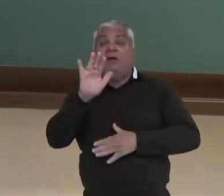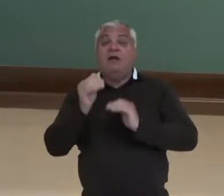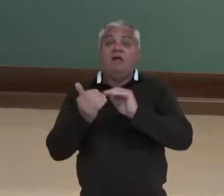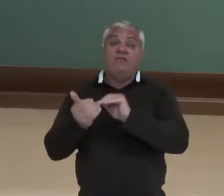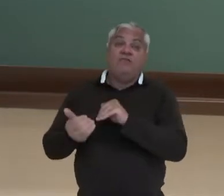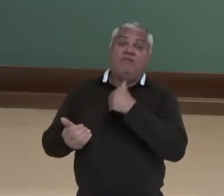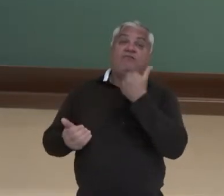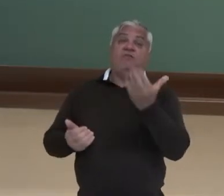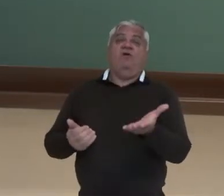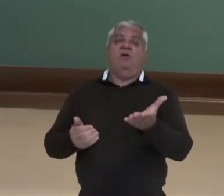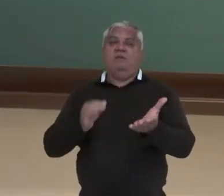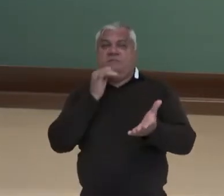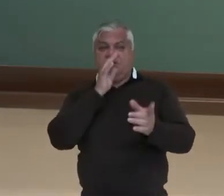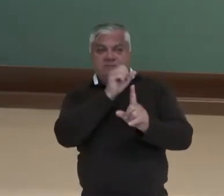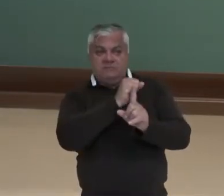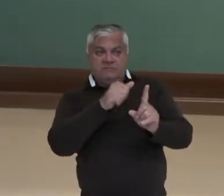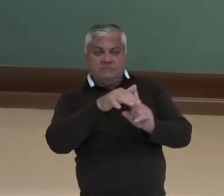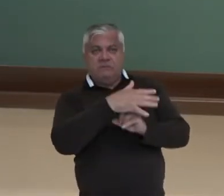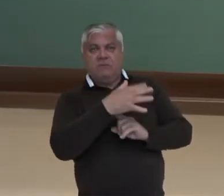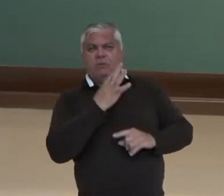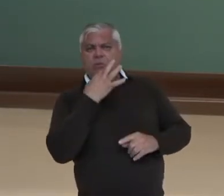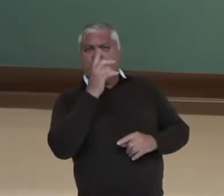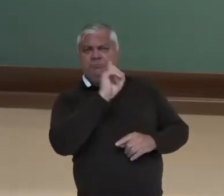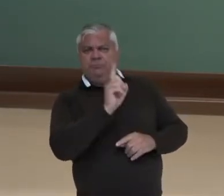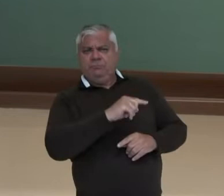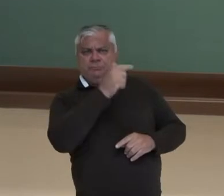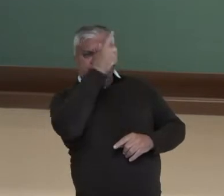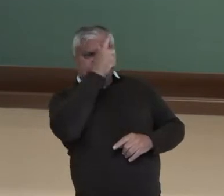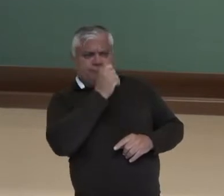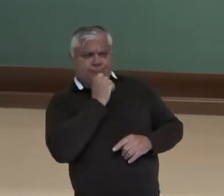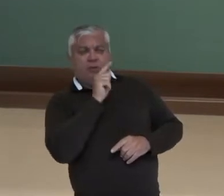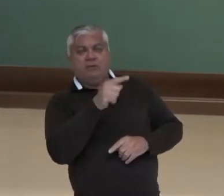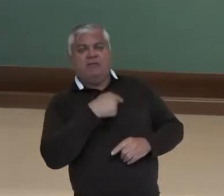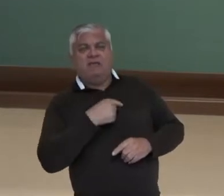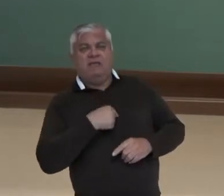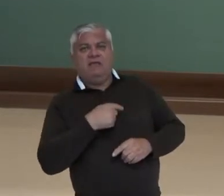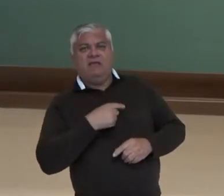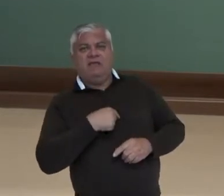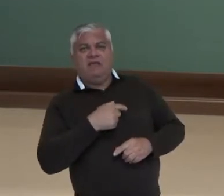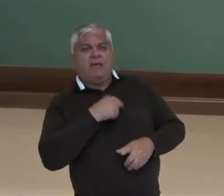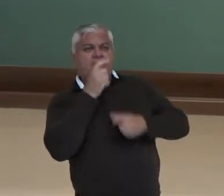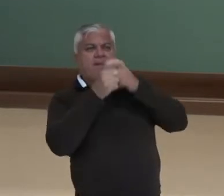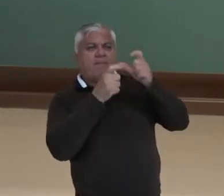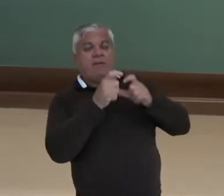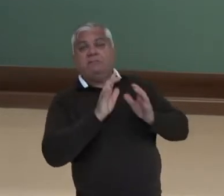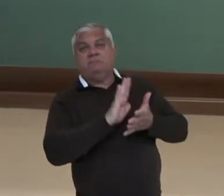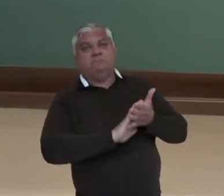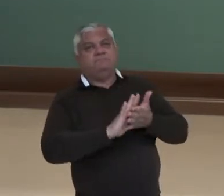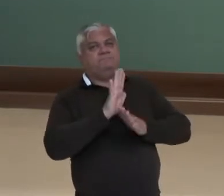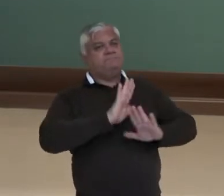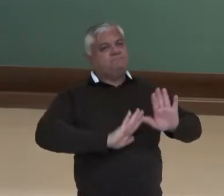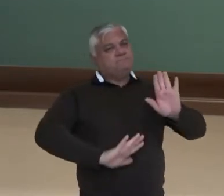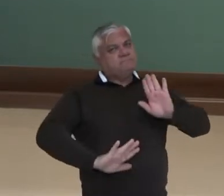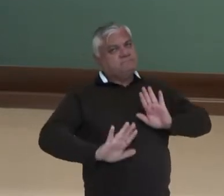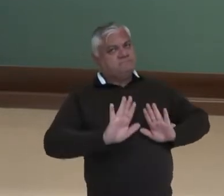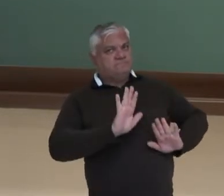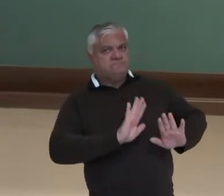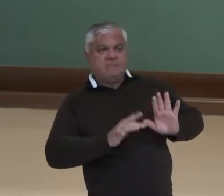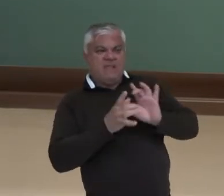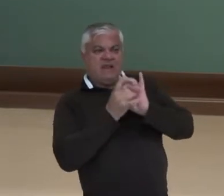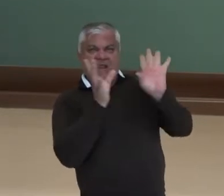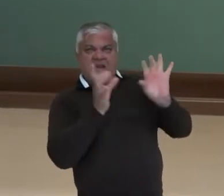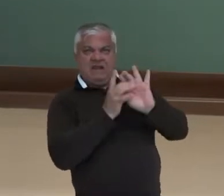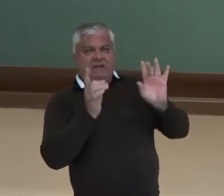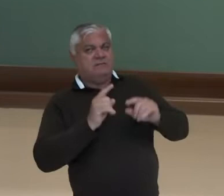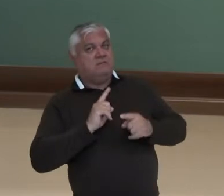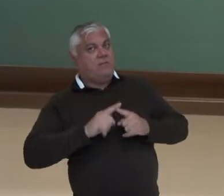pessoas são desconhecidas, nós não podemos ter, por exemplo, certas liberdades, né? Porque aí fica fora da regra,